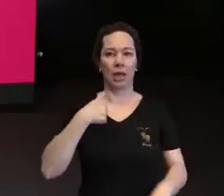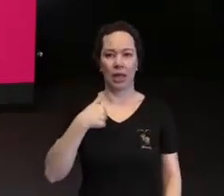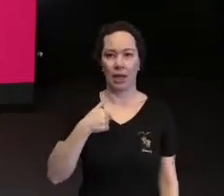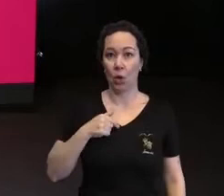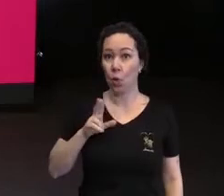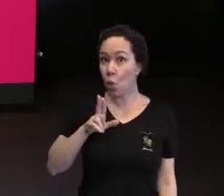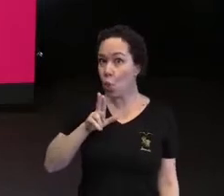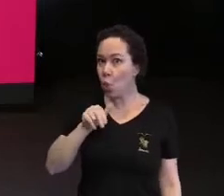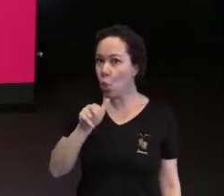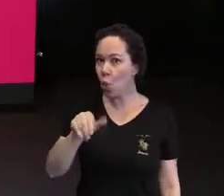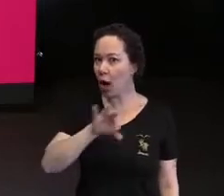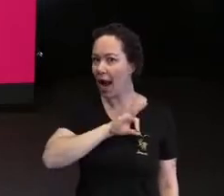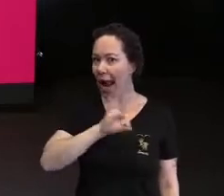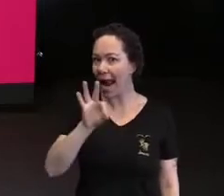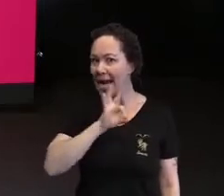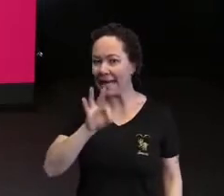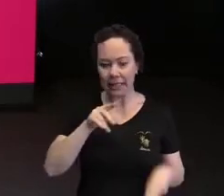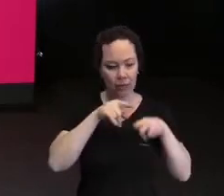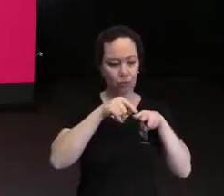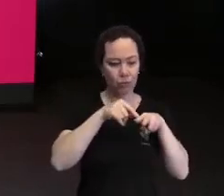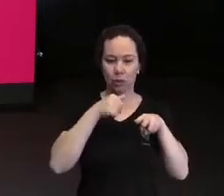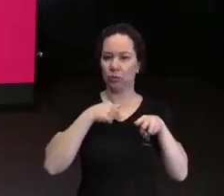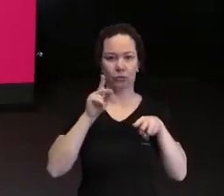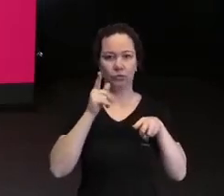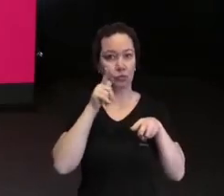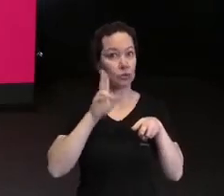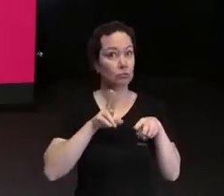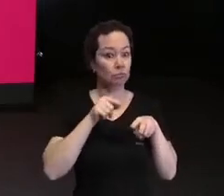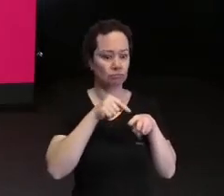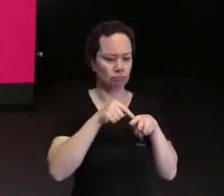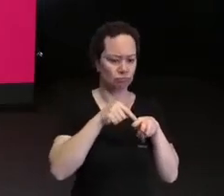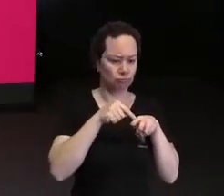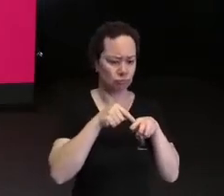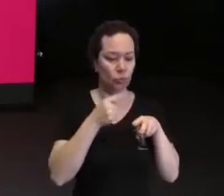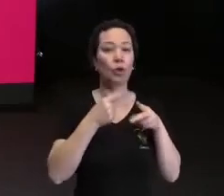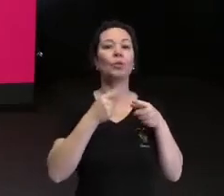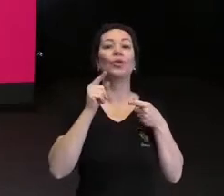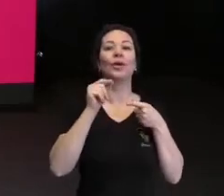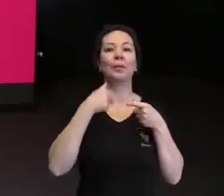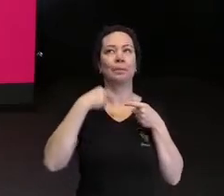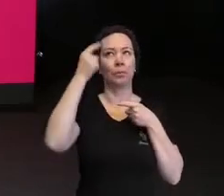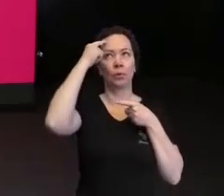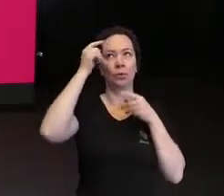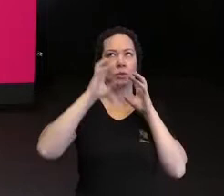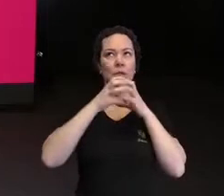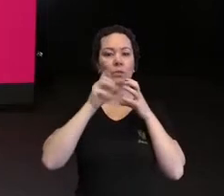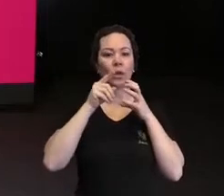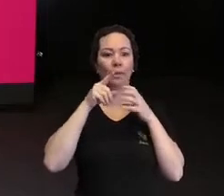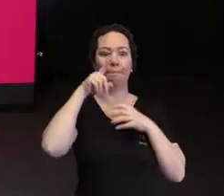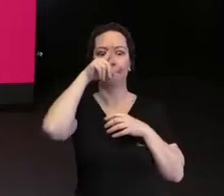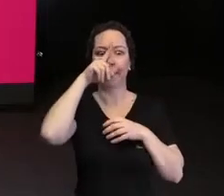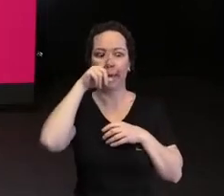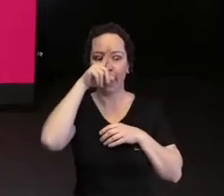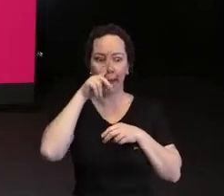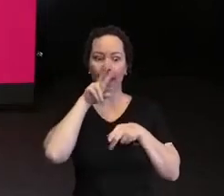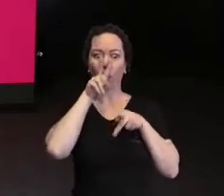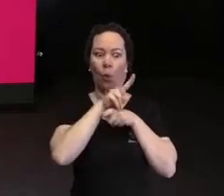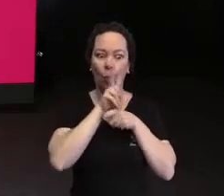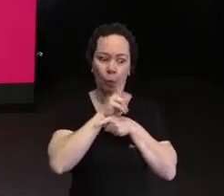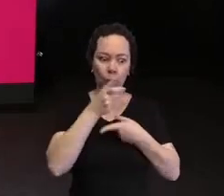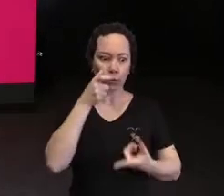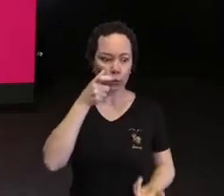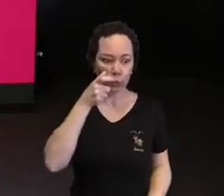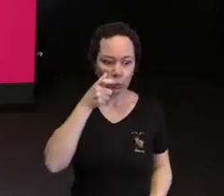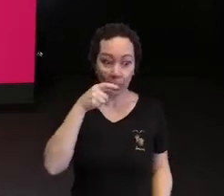nunca subir em cima de um skate, provavelmente eu não vou andar, porque o meu cérebro vai dizer perigo, cuidado, atenção,